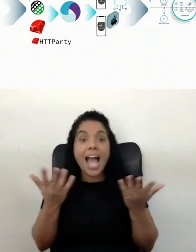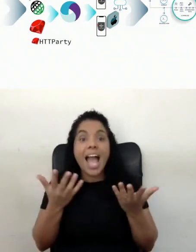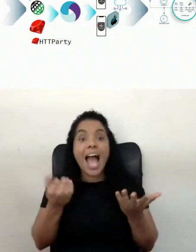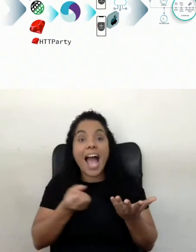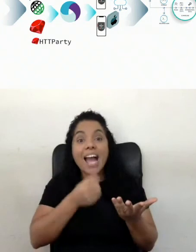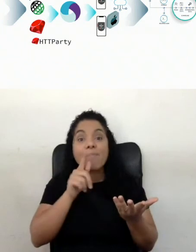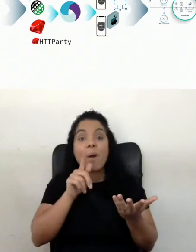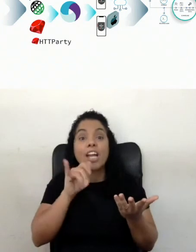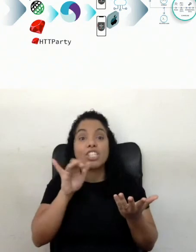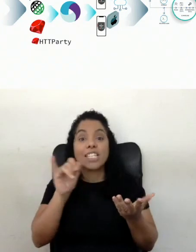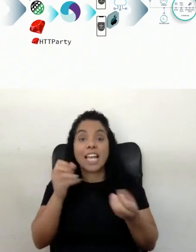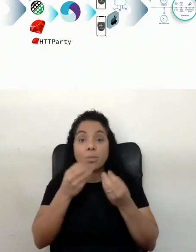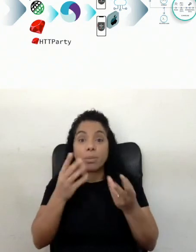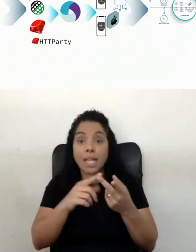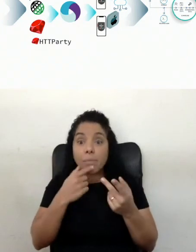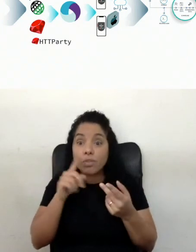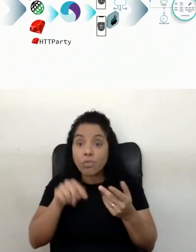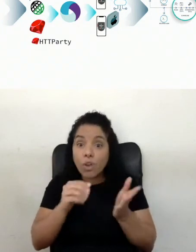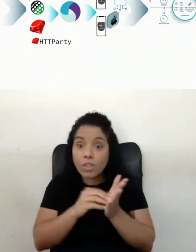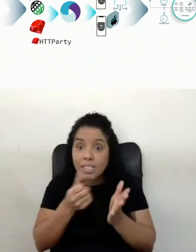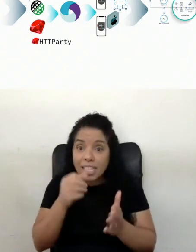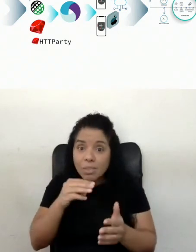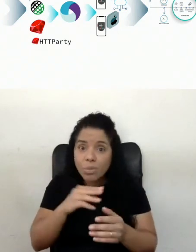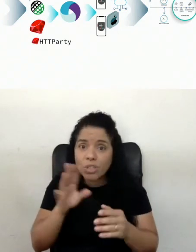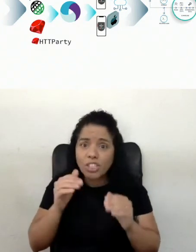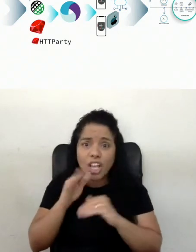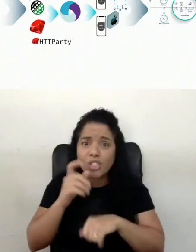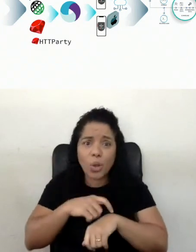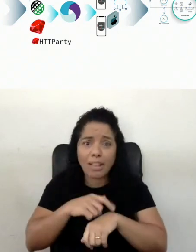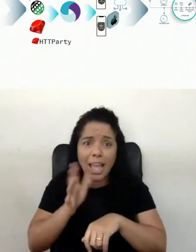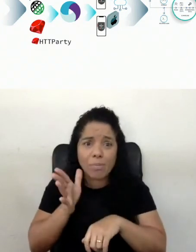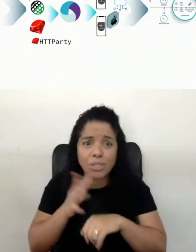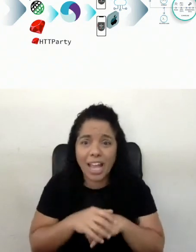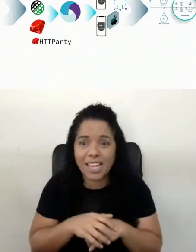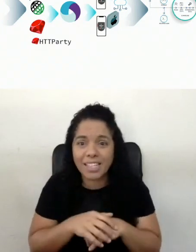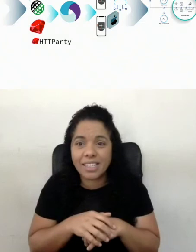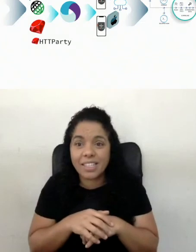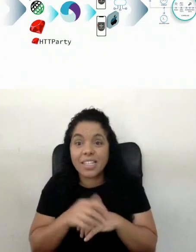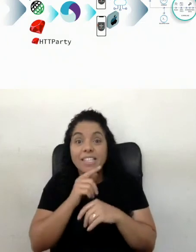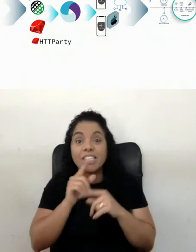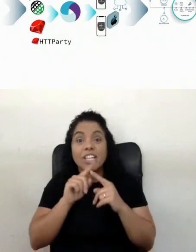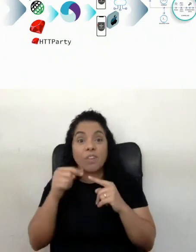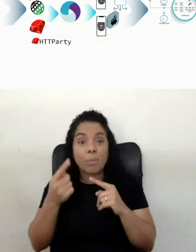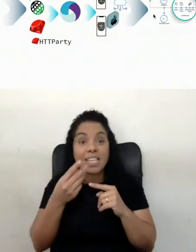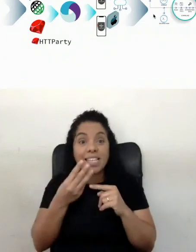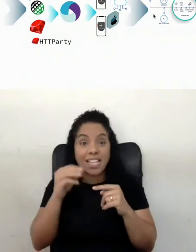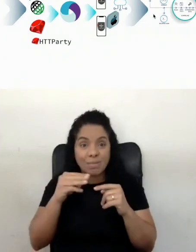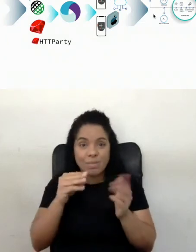agilidade para nossa entrega. O pessoal está falando aqui que faltam seis minutos, meu, acho que eu estourei bastante já, deixa eu passar aqui, então.